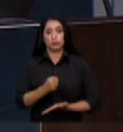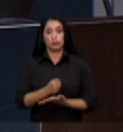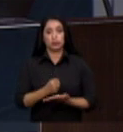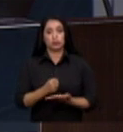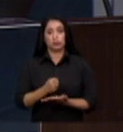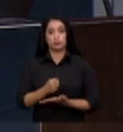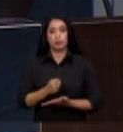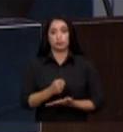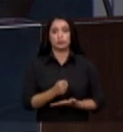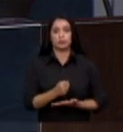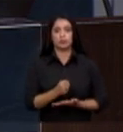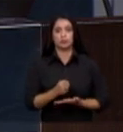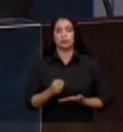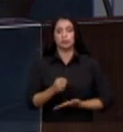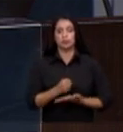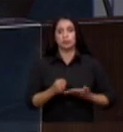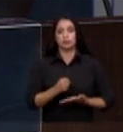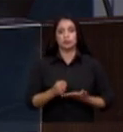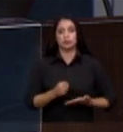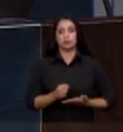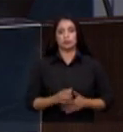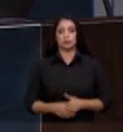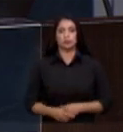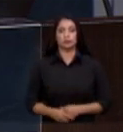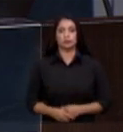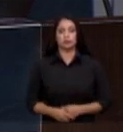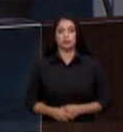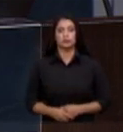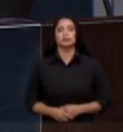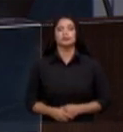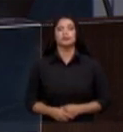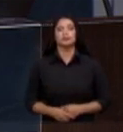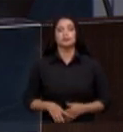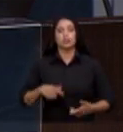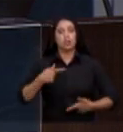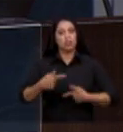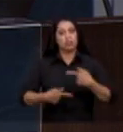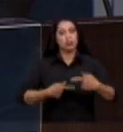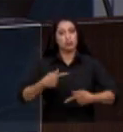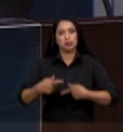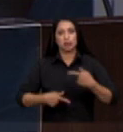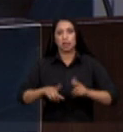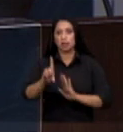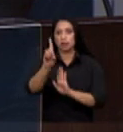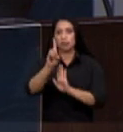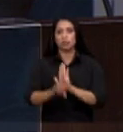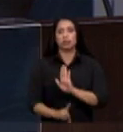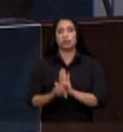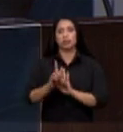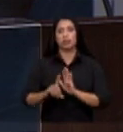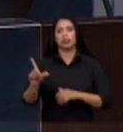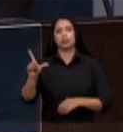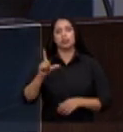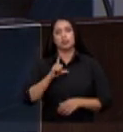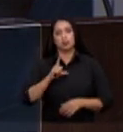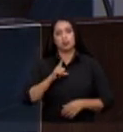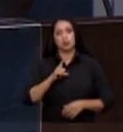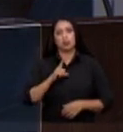e de diversas gerações gerações de direitos que se sucedem